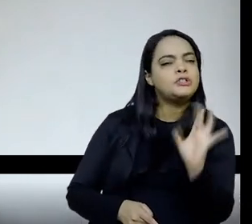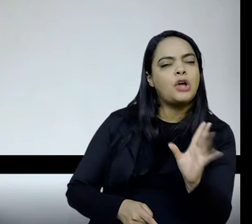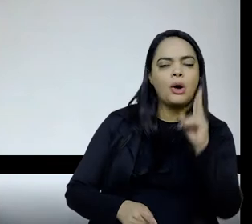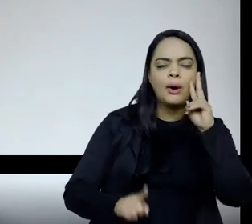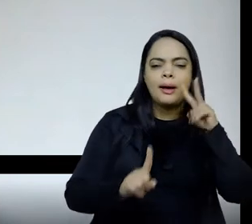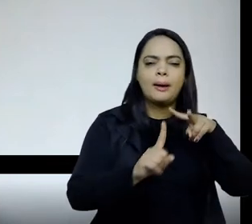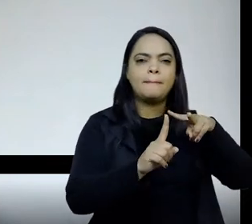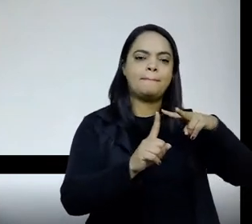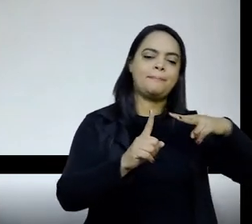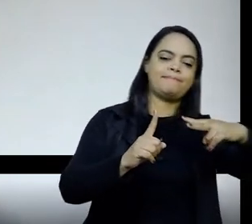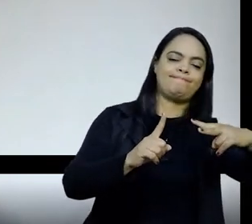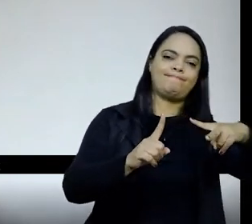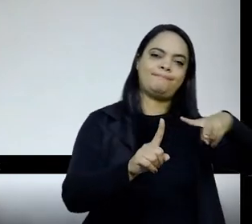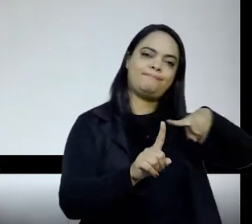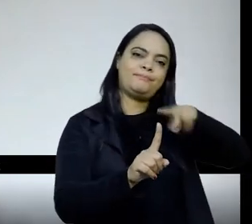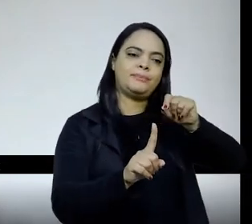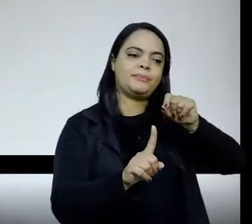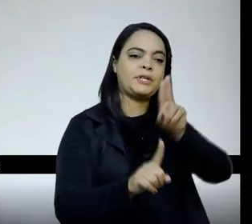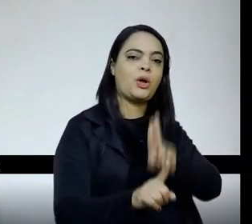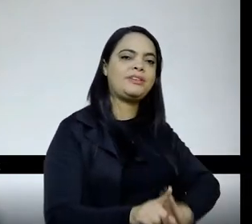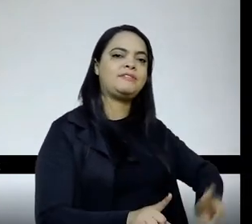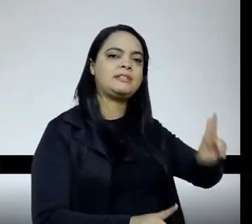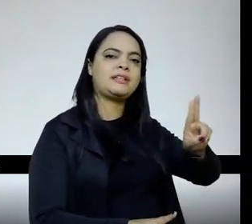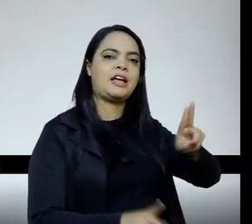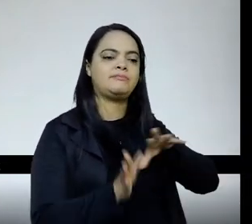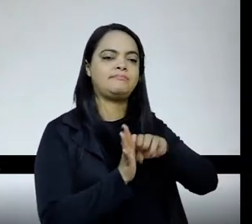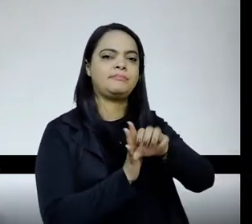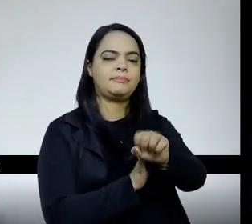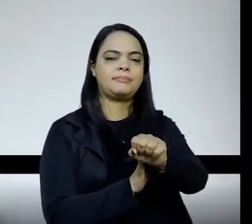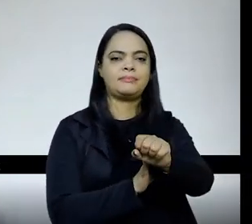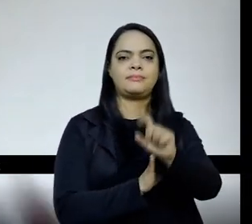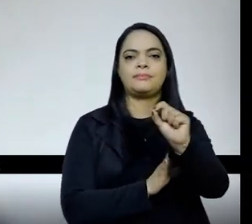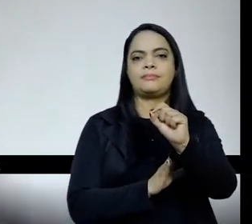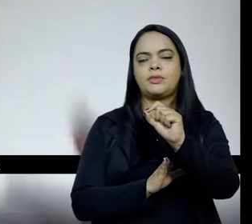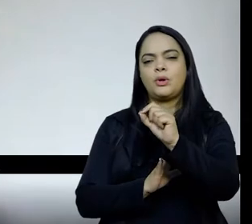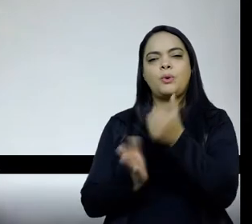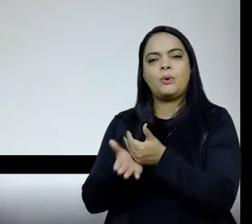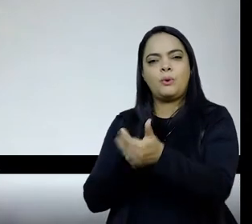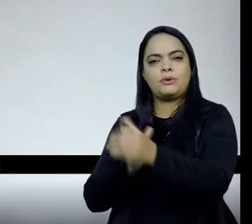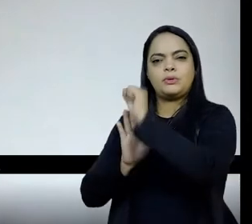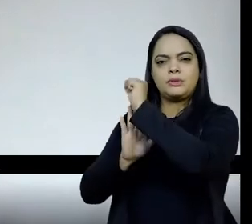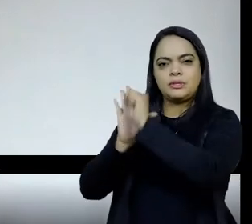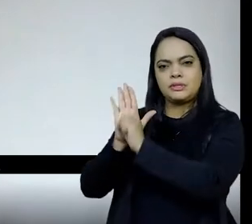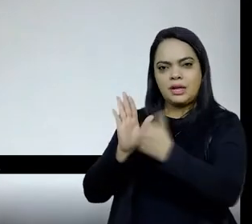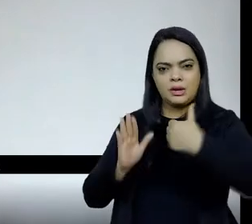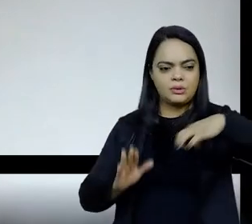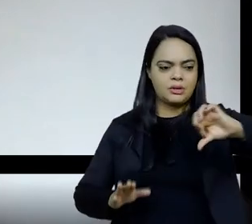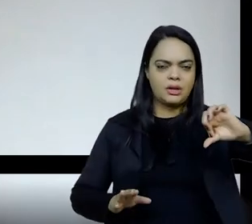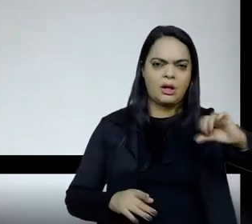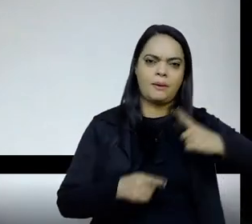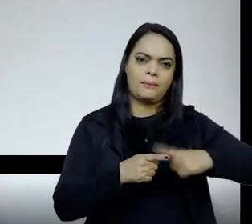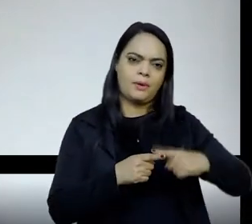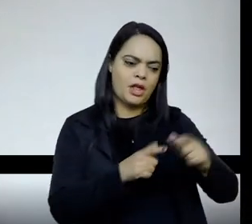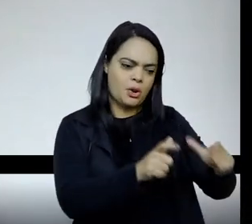universidade moderna, da universidade de pesquisa, que é sobretudo do século XIX para cá, lugar na universidade de pesquisa, a